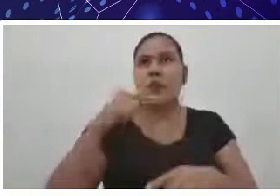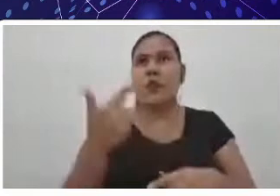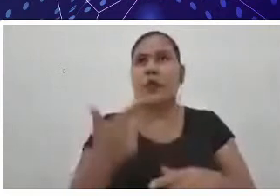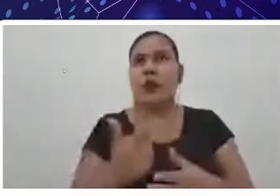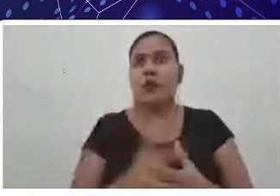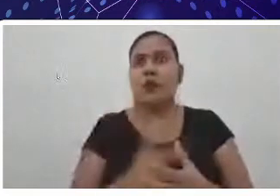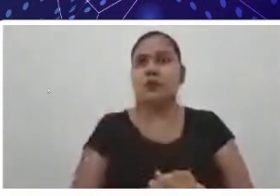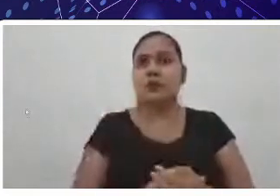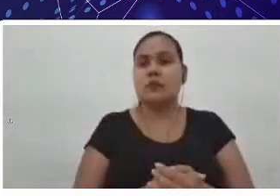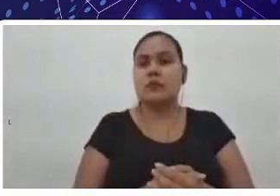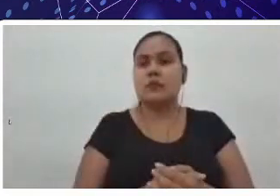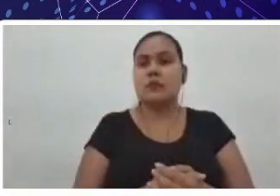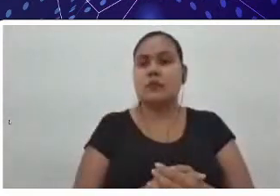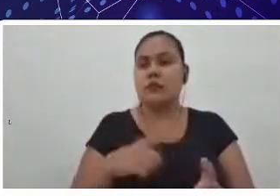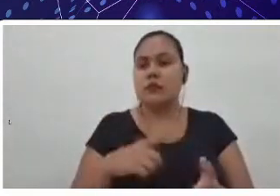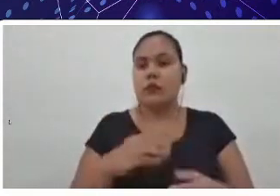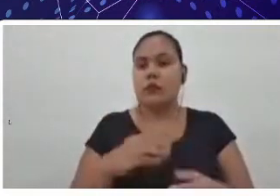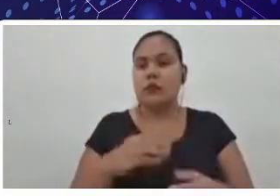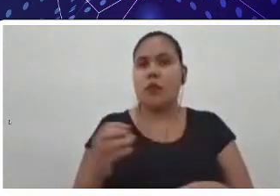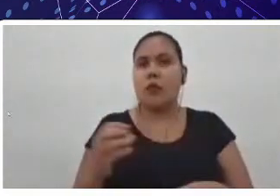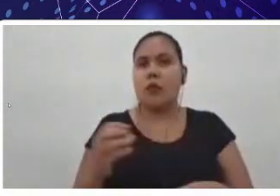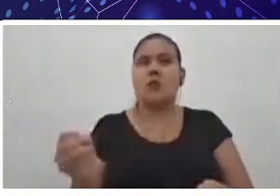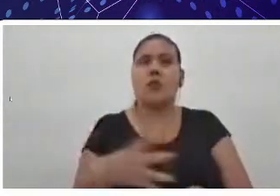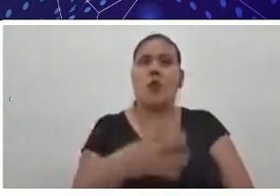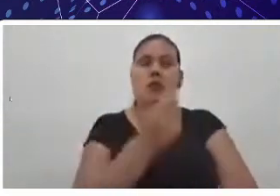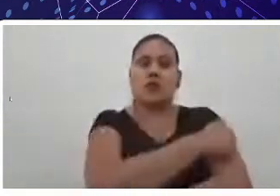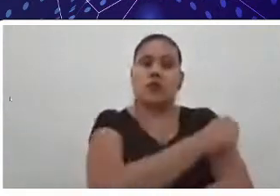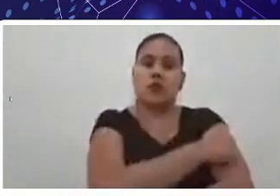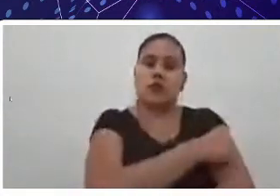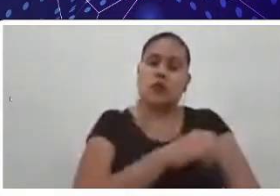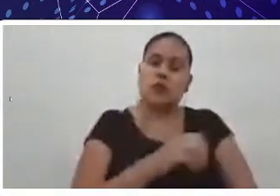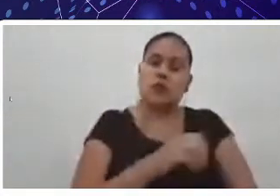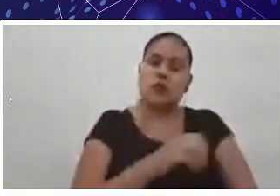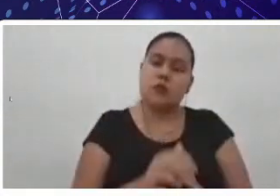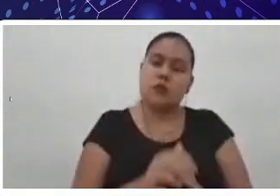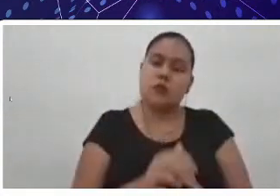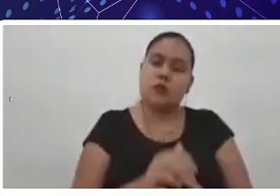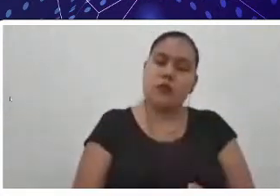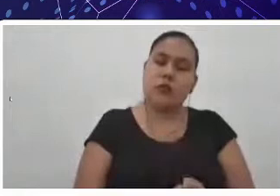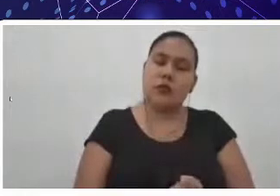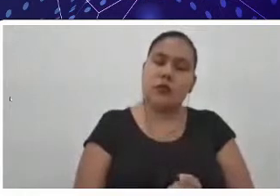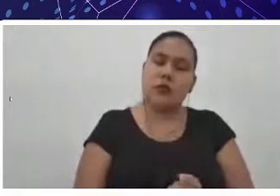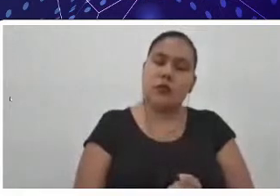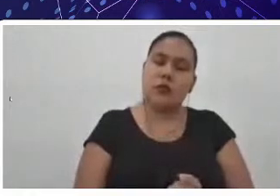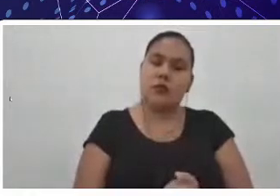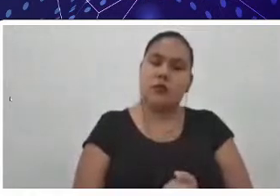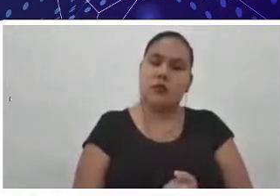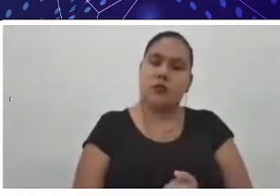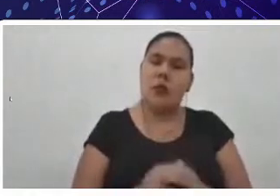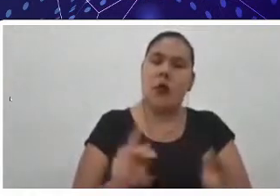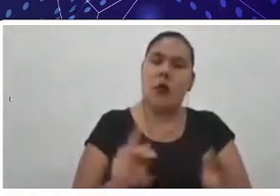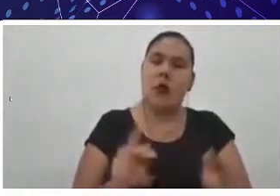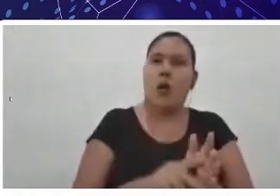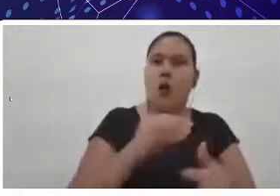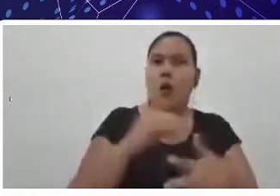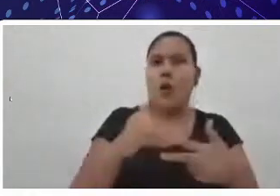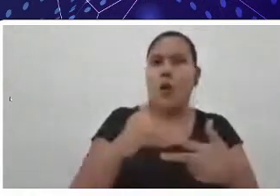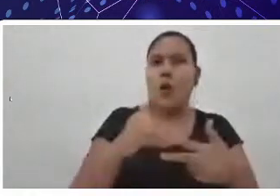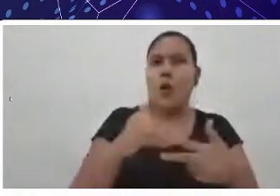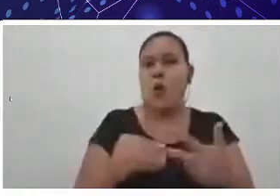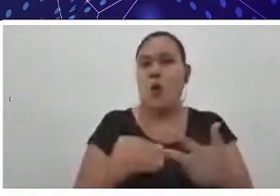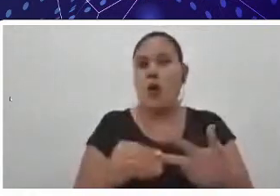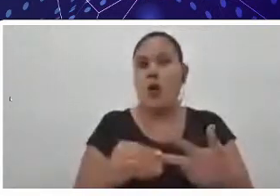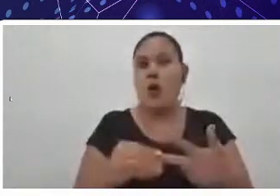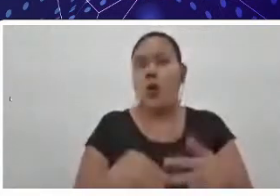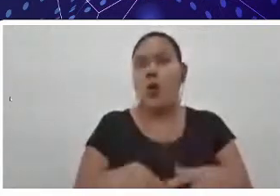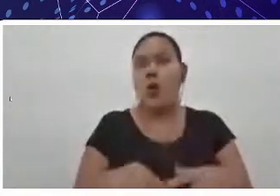Enem, que seria o que a Jéssica falou, que ela citou a participação dos alunos especiais. Como funciona essa questão dos